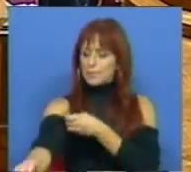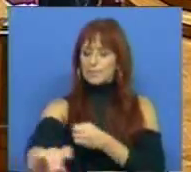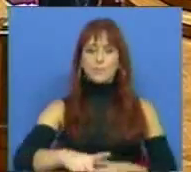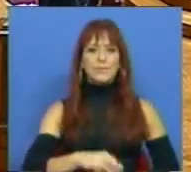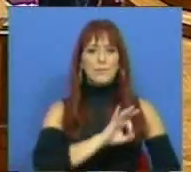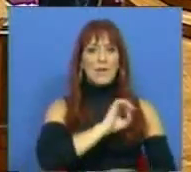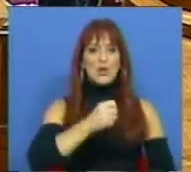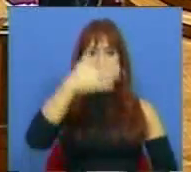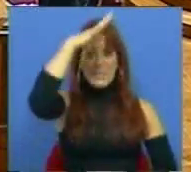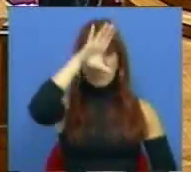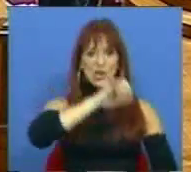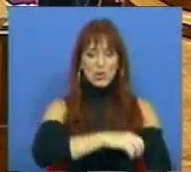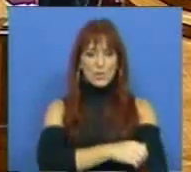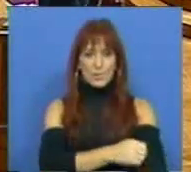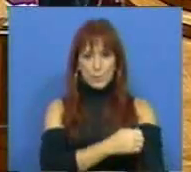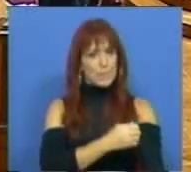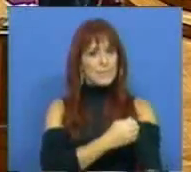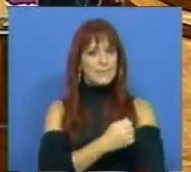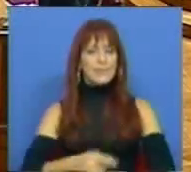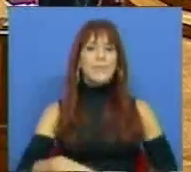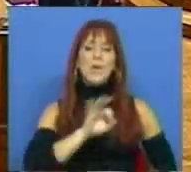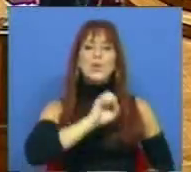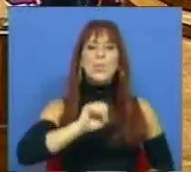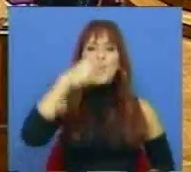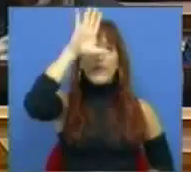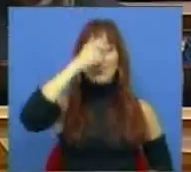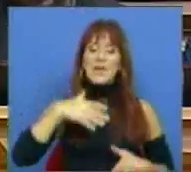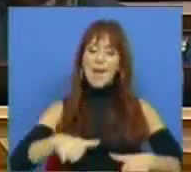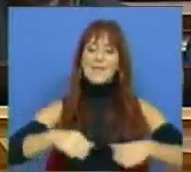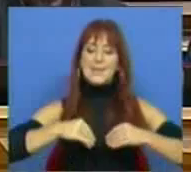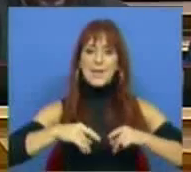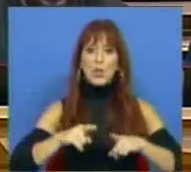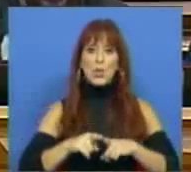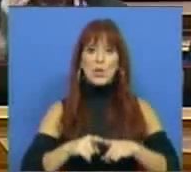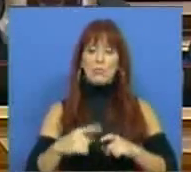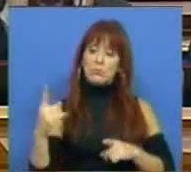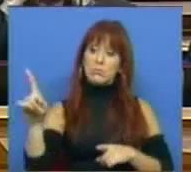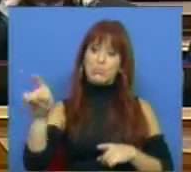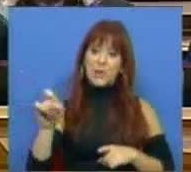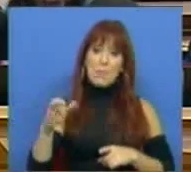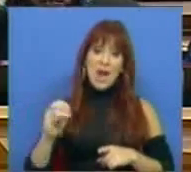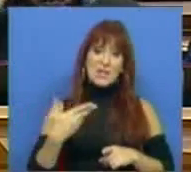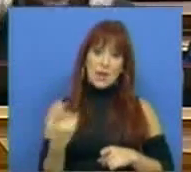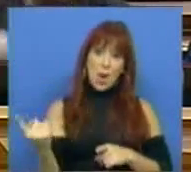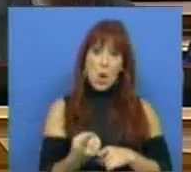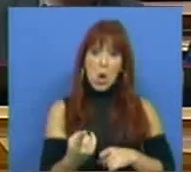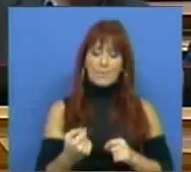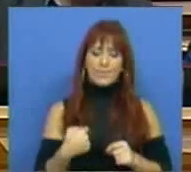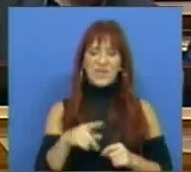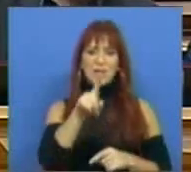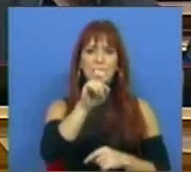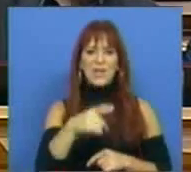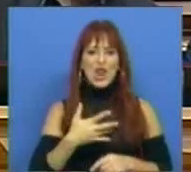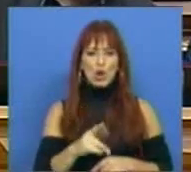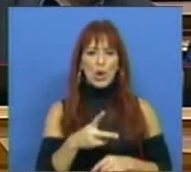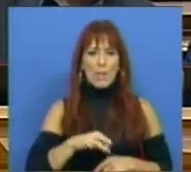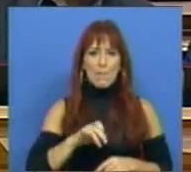Sr. Primeiro-Ministro, o Sr. Primeiro-Ministro aceitou, por indigitação do PSD, a indicação